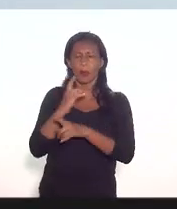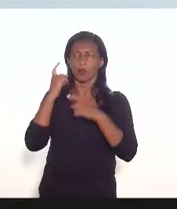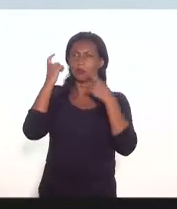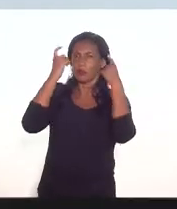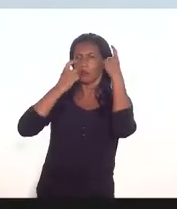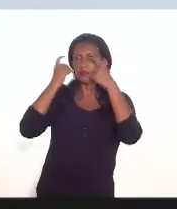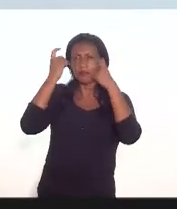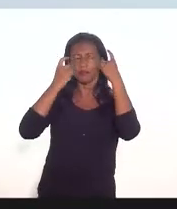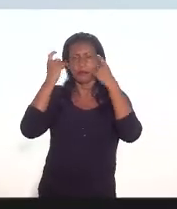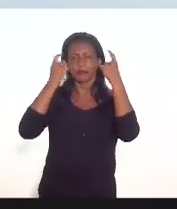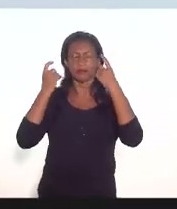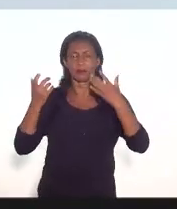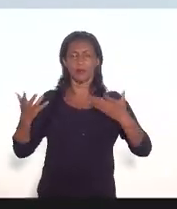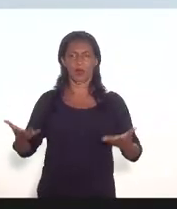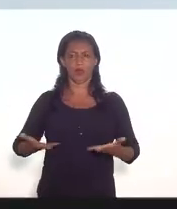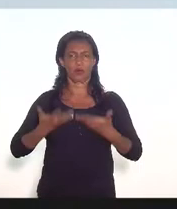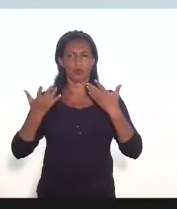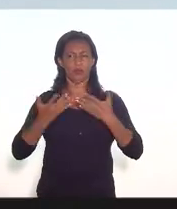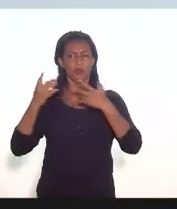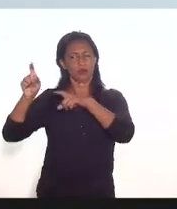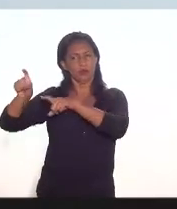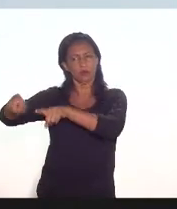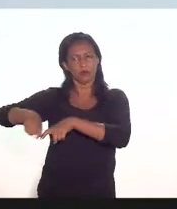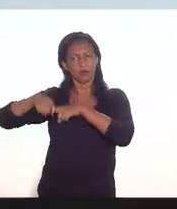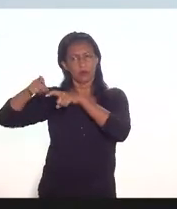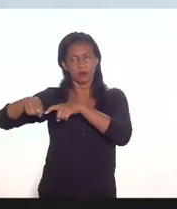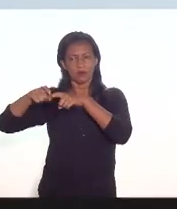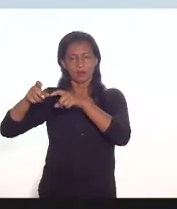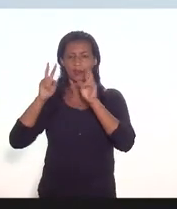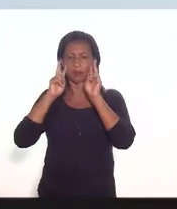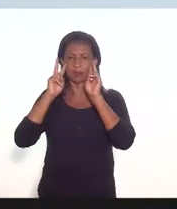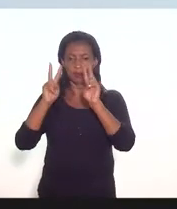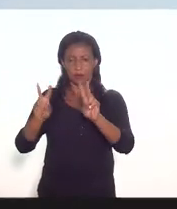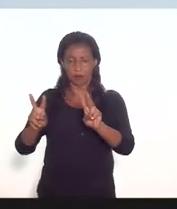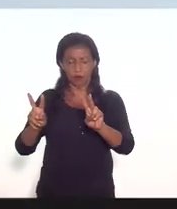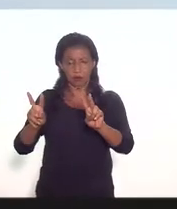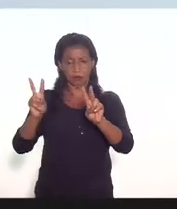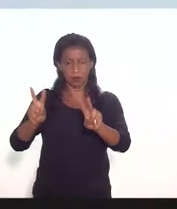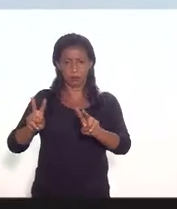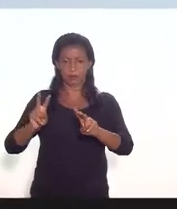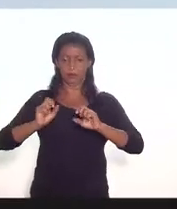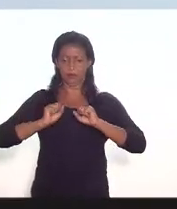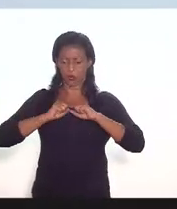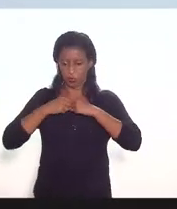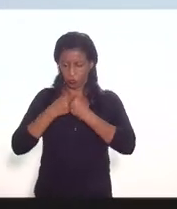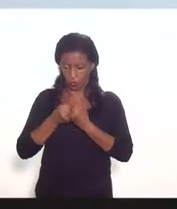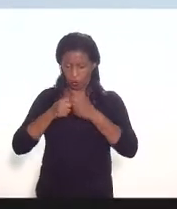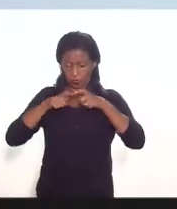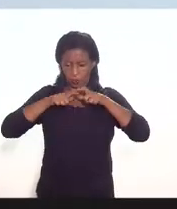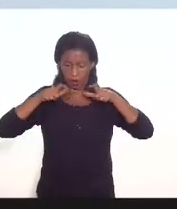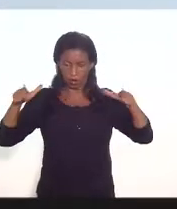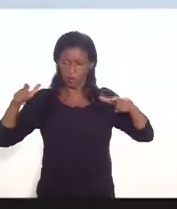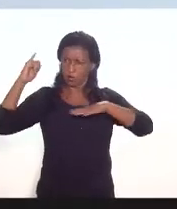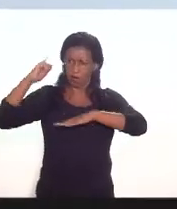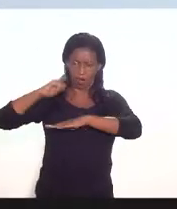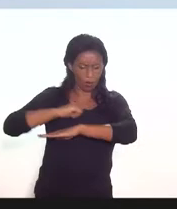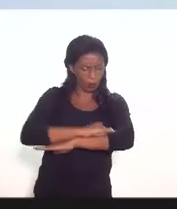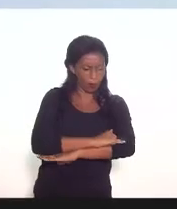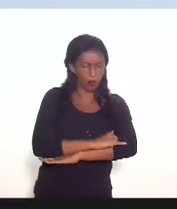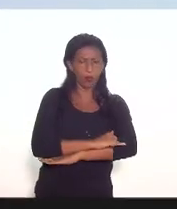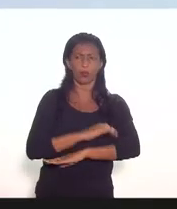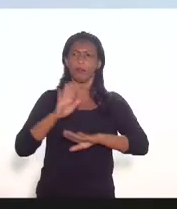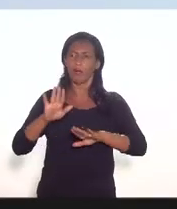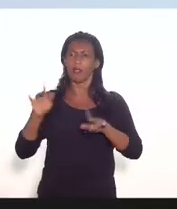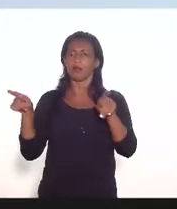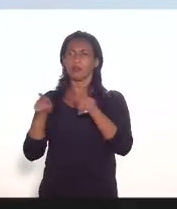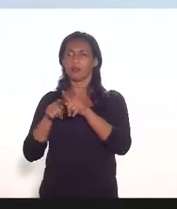relação ao fortalecimento do nosso interior e a gente vê um esforço muito grande não só dos aeroportos mas também das companhias